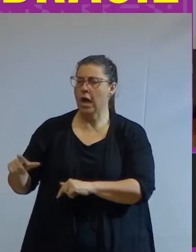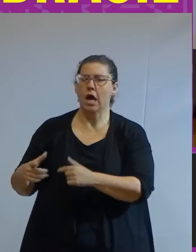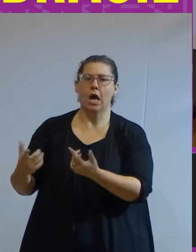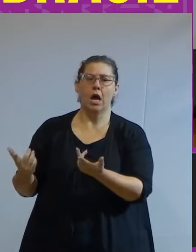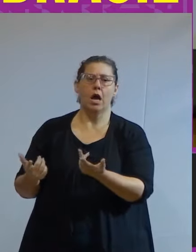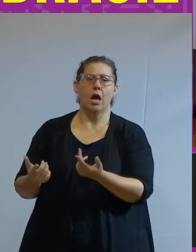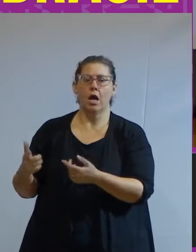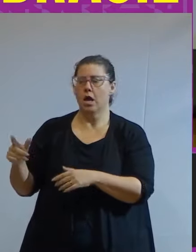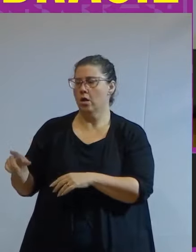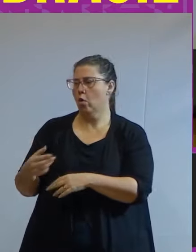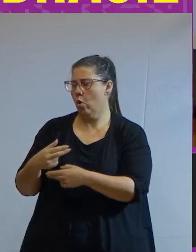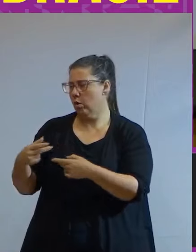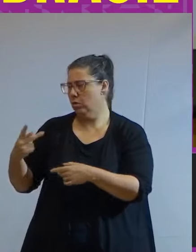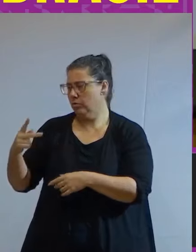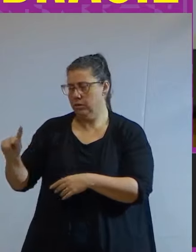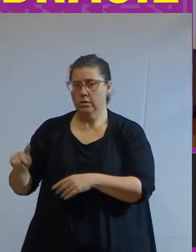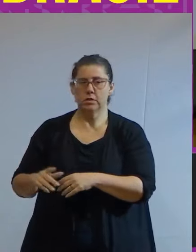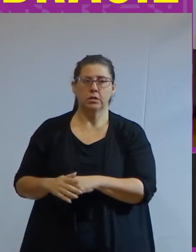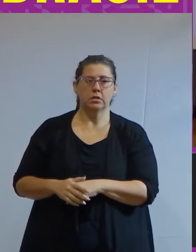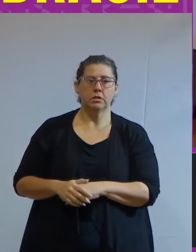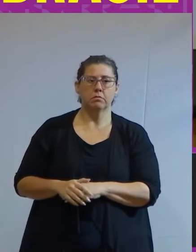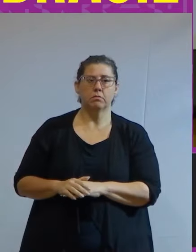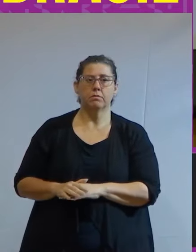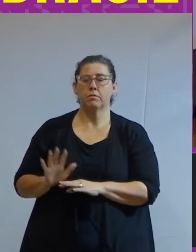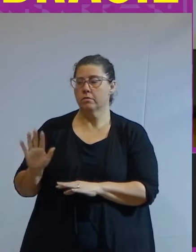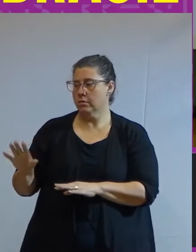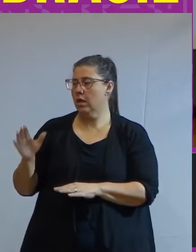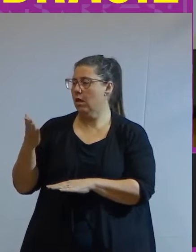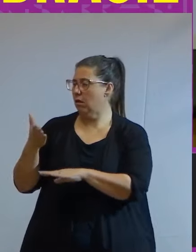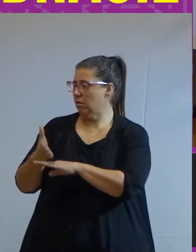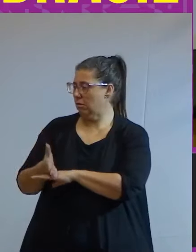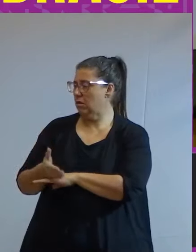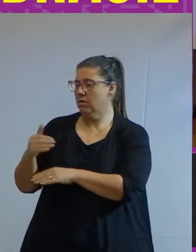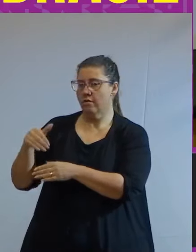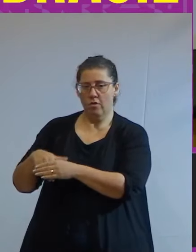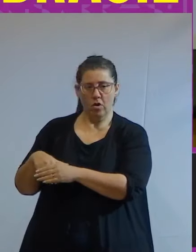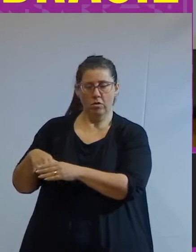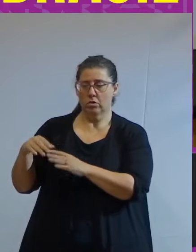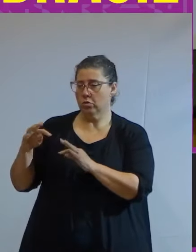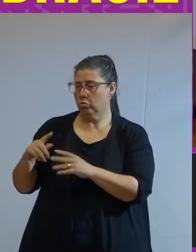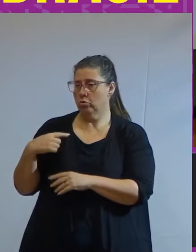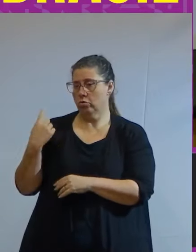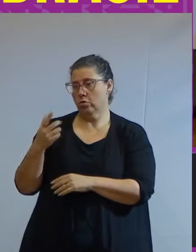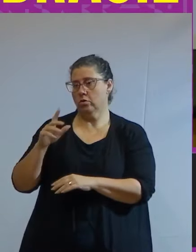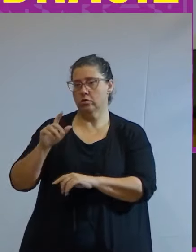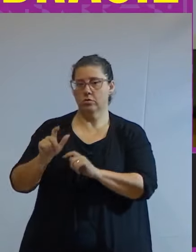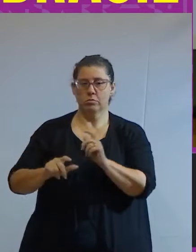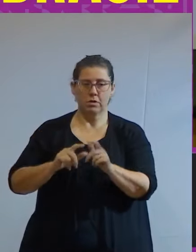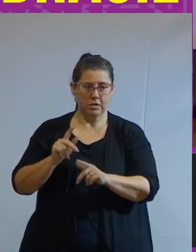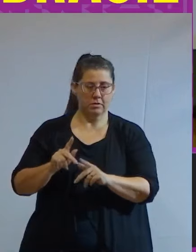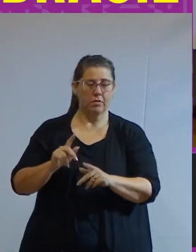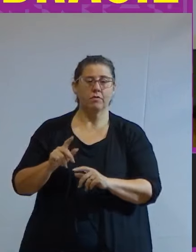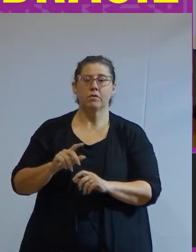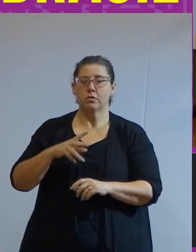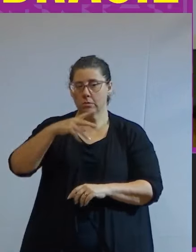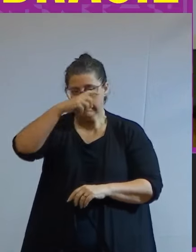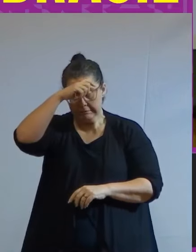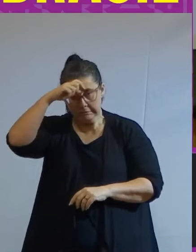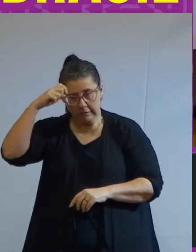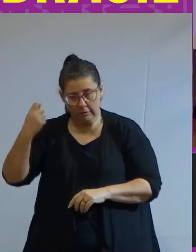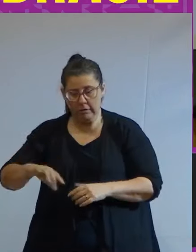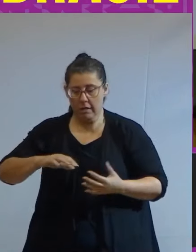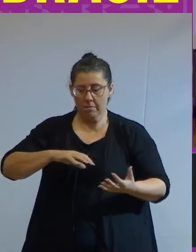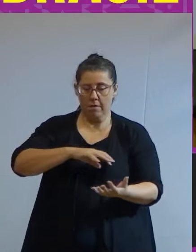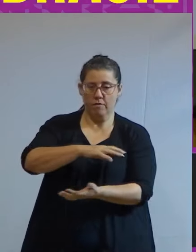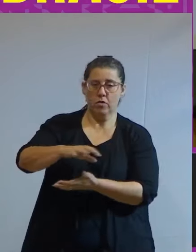seus próprios bens vocês que conseguem as próprias coisas têm acesso ao voto então tudo no nosso país foi feito de muita luta muito suave de muita revolução